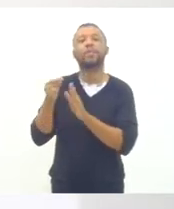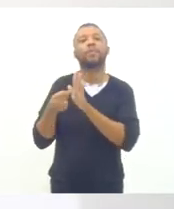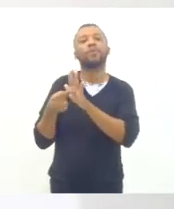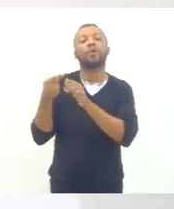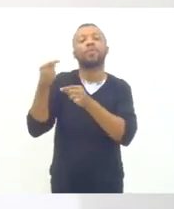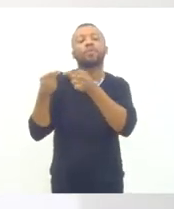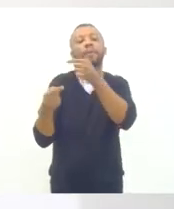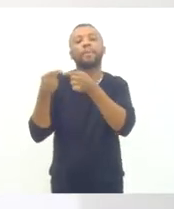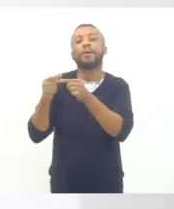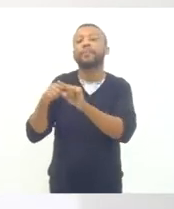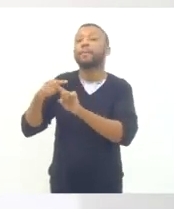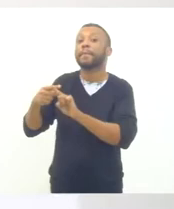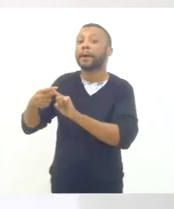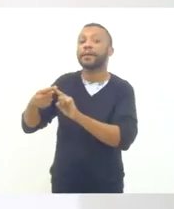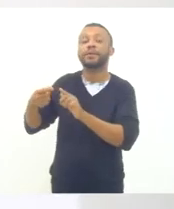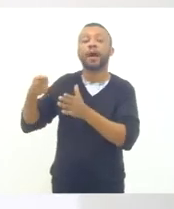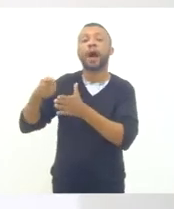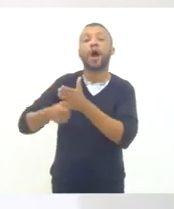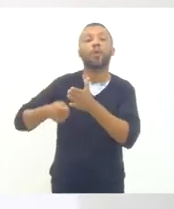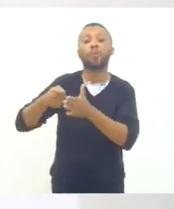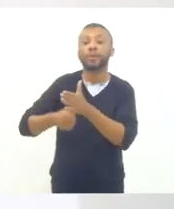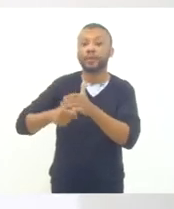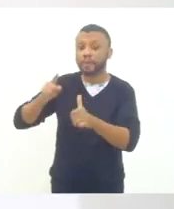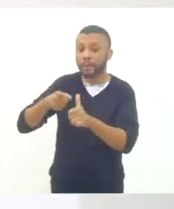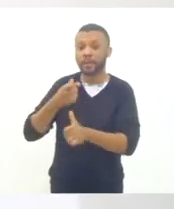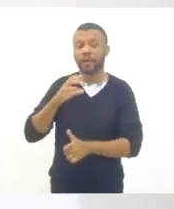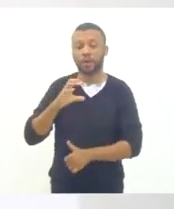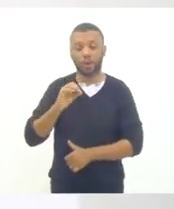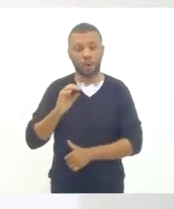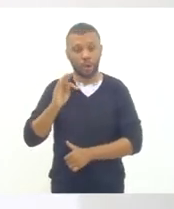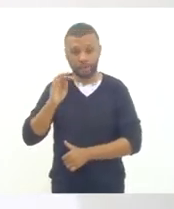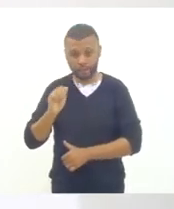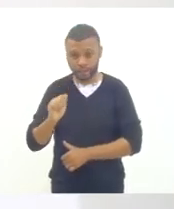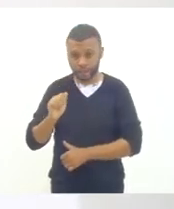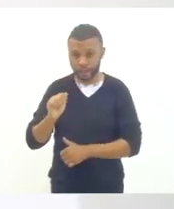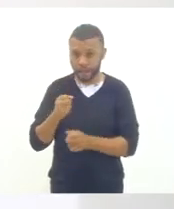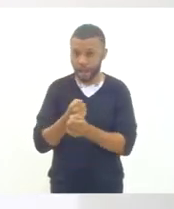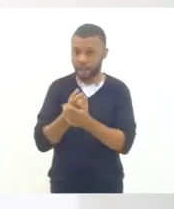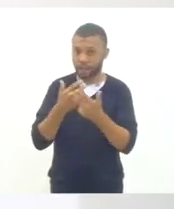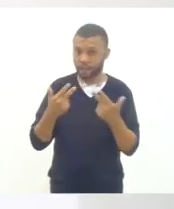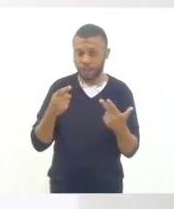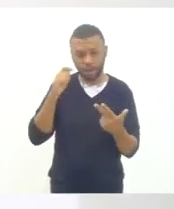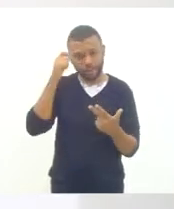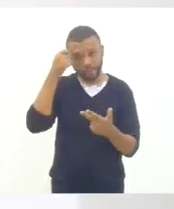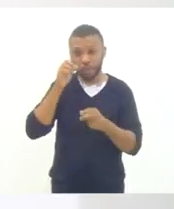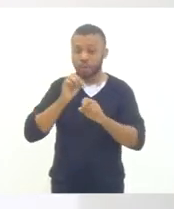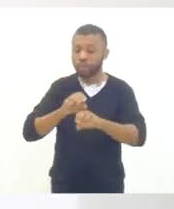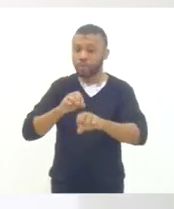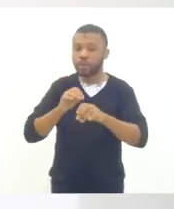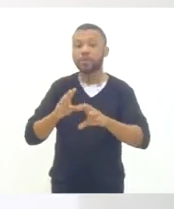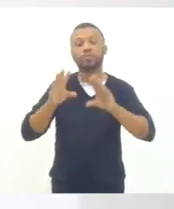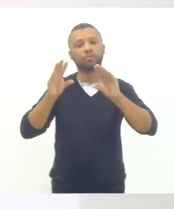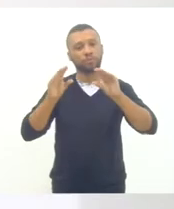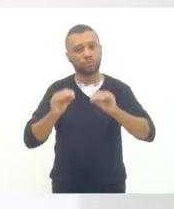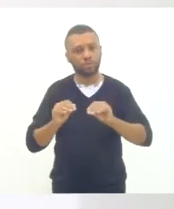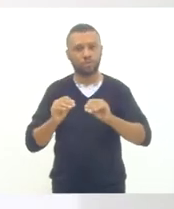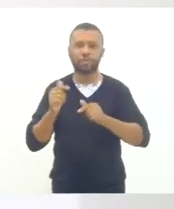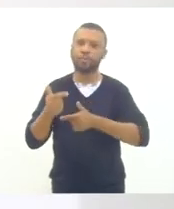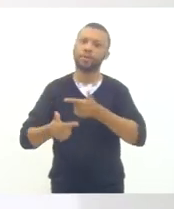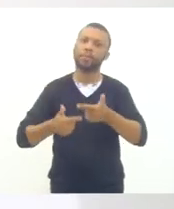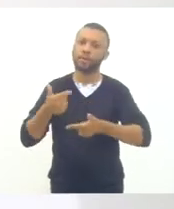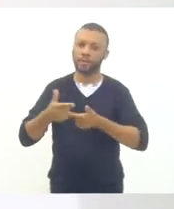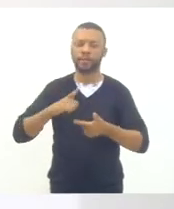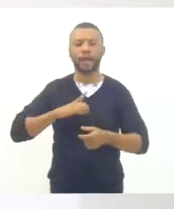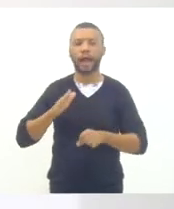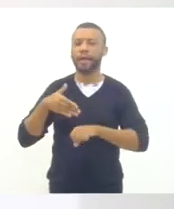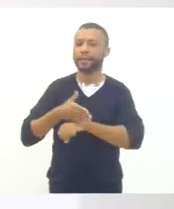realização das primeiras cotas raciais, do ensino noturno para o trabalhador poder ter acesso à